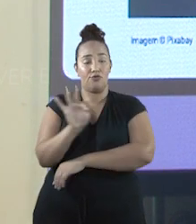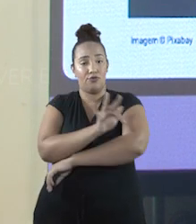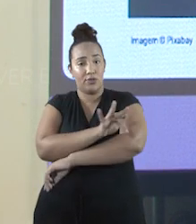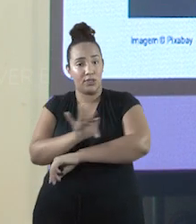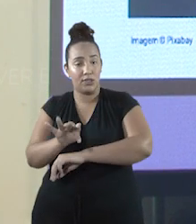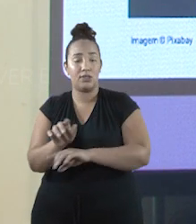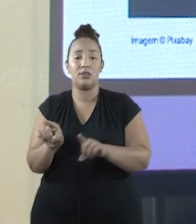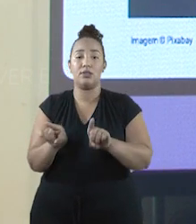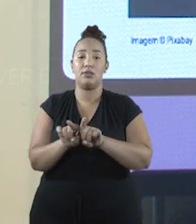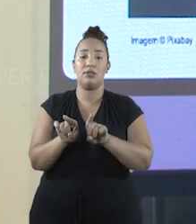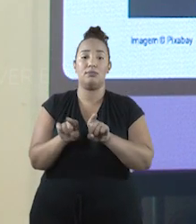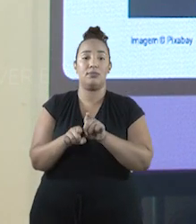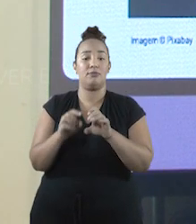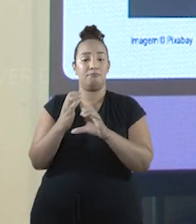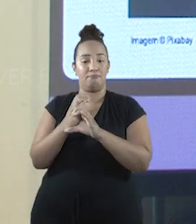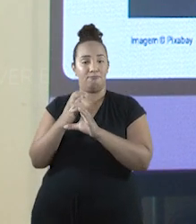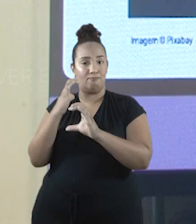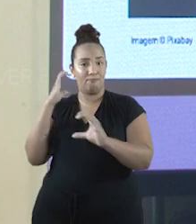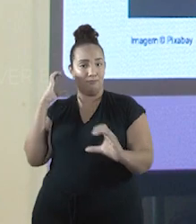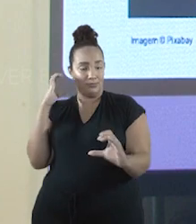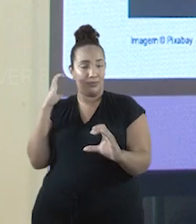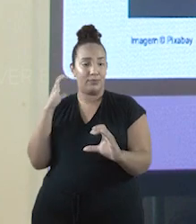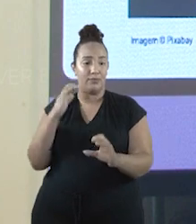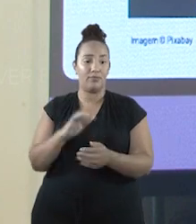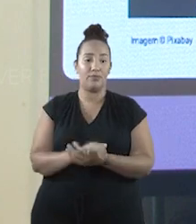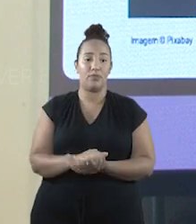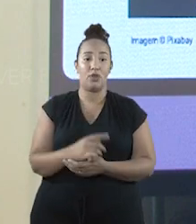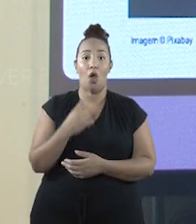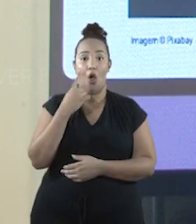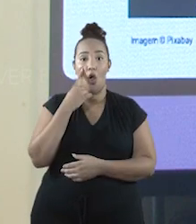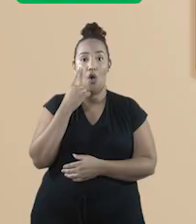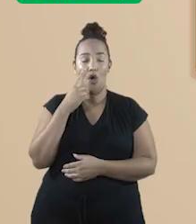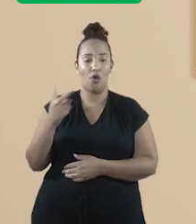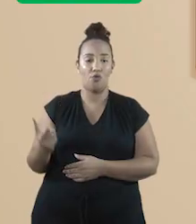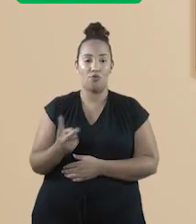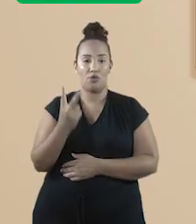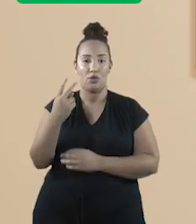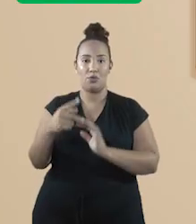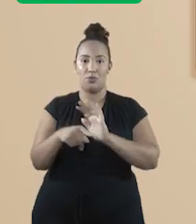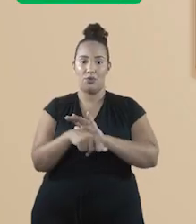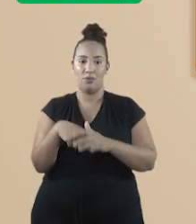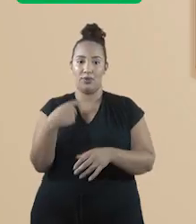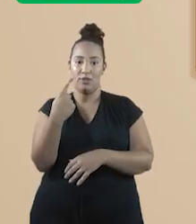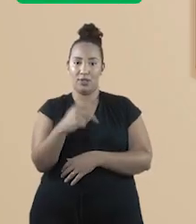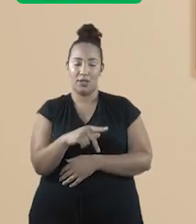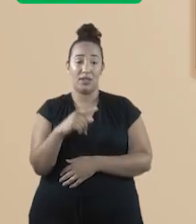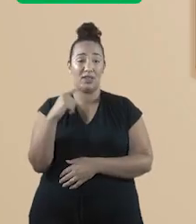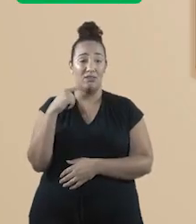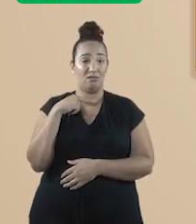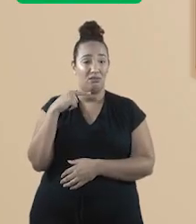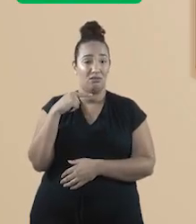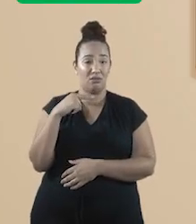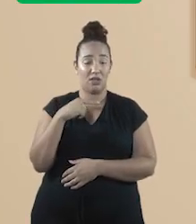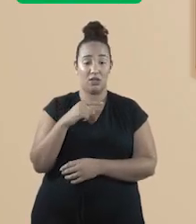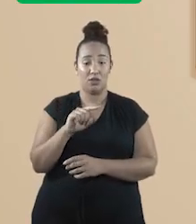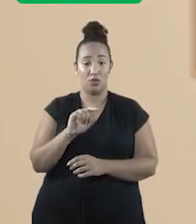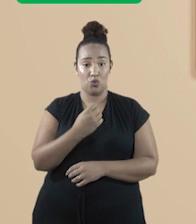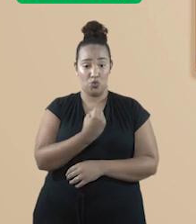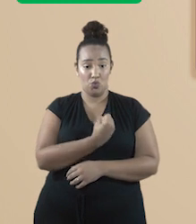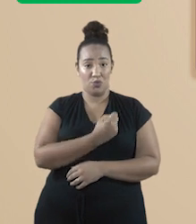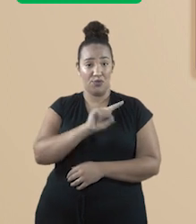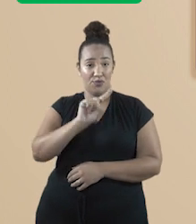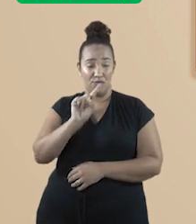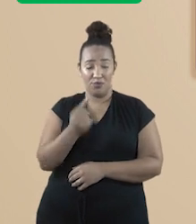engenharia. π tem esse valor que está aqui na tela. Ele possui infinitas casas